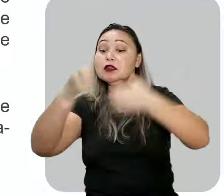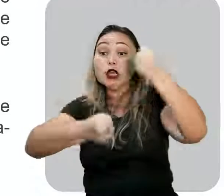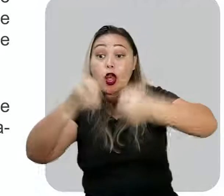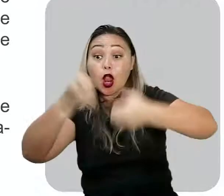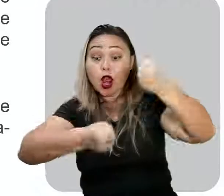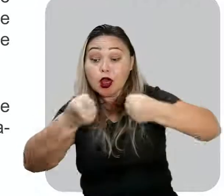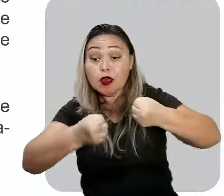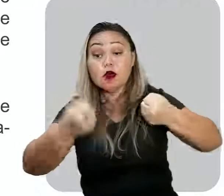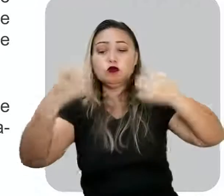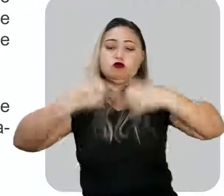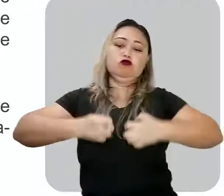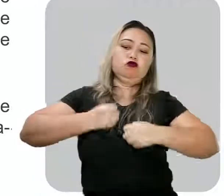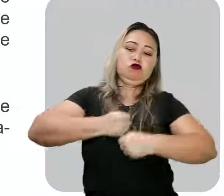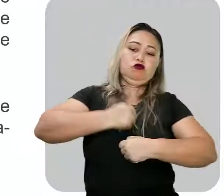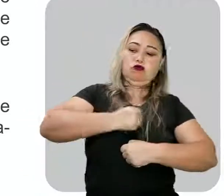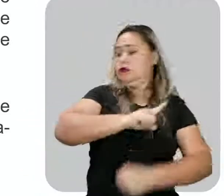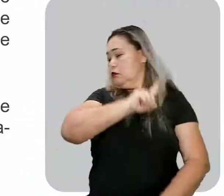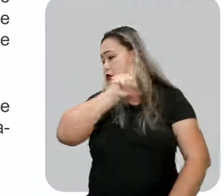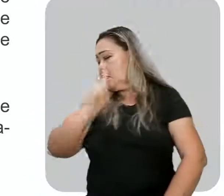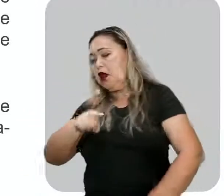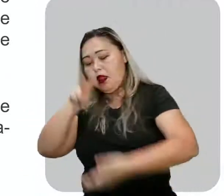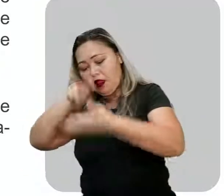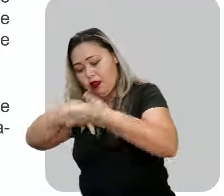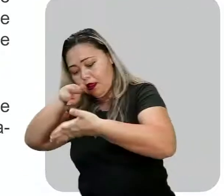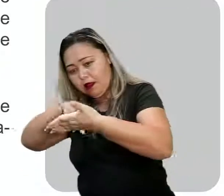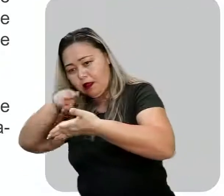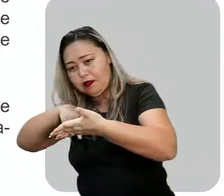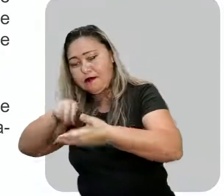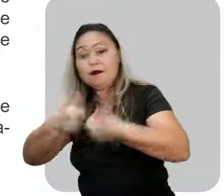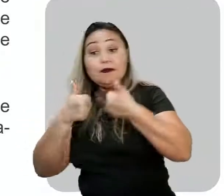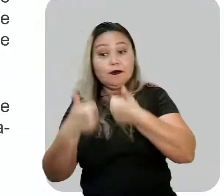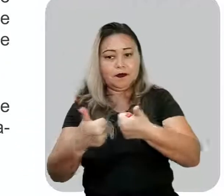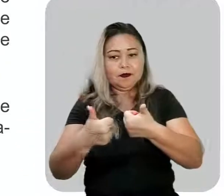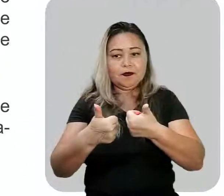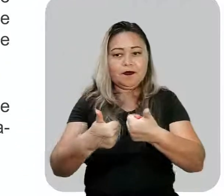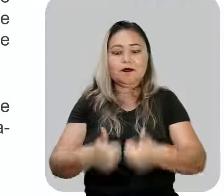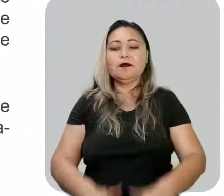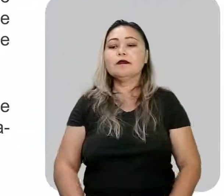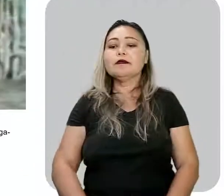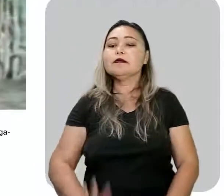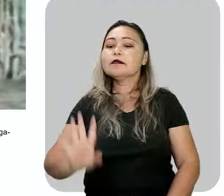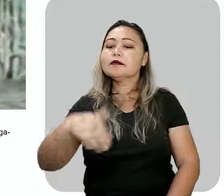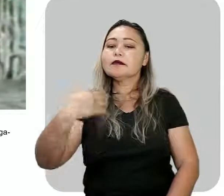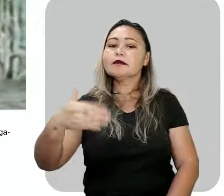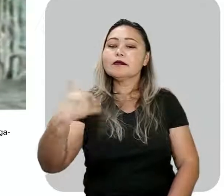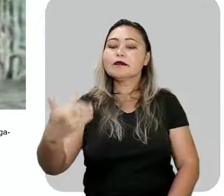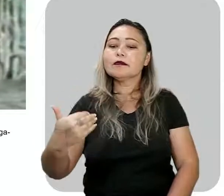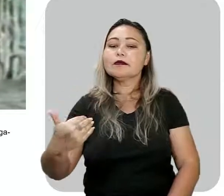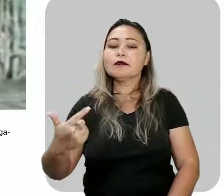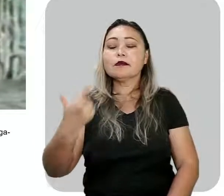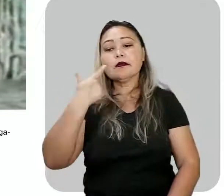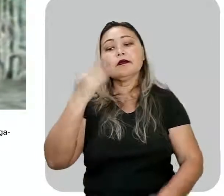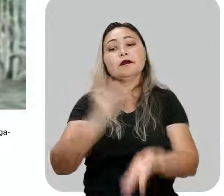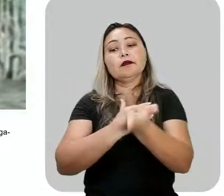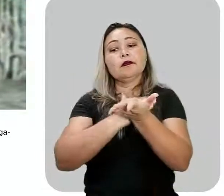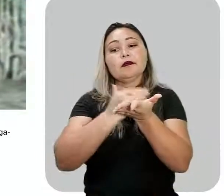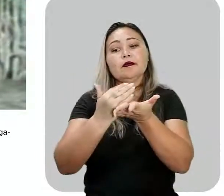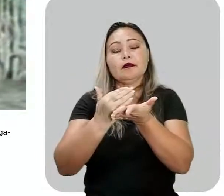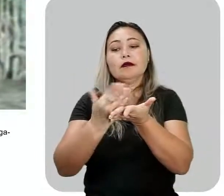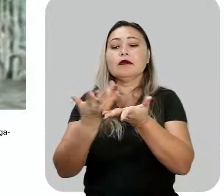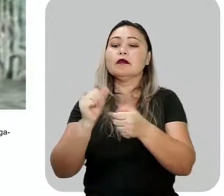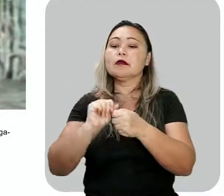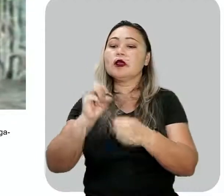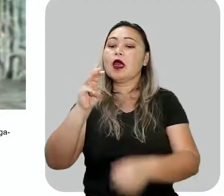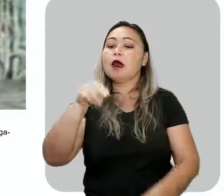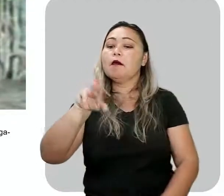leite, toma um banho, corre lá para a leitura. Beleza? Vamos lá, vamos adiante, olha só, vamos conversar agora sobre